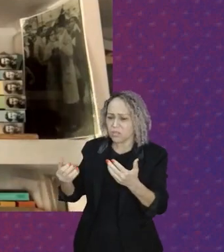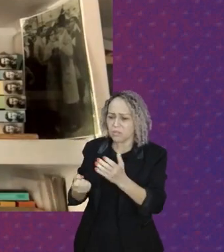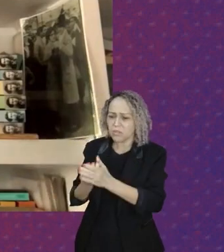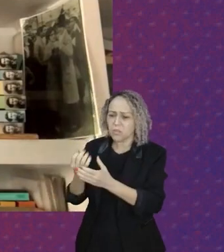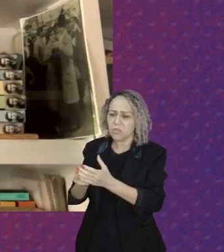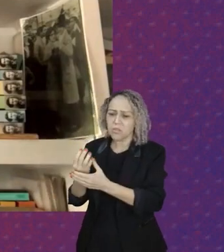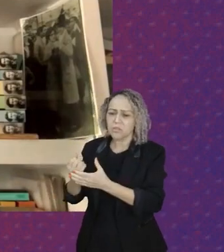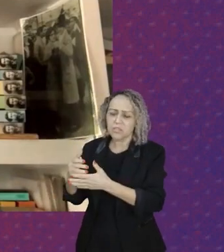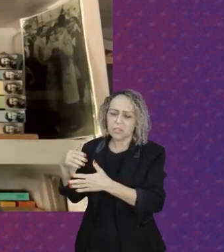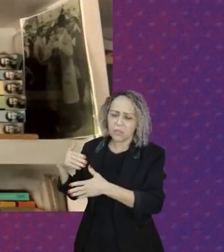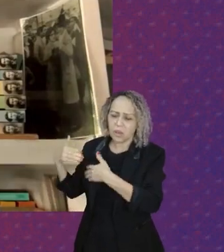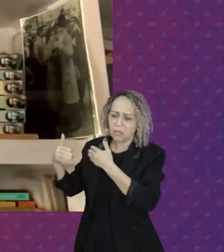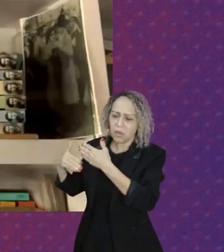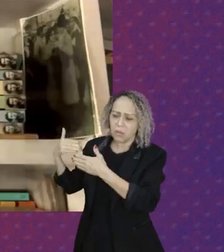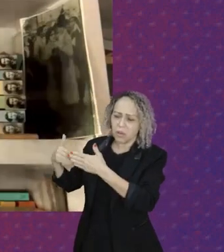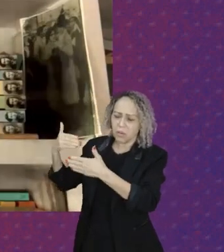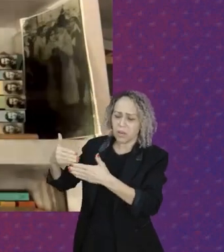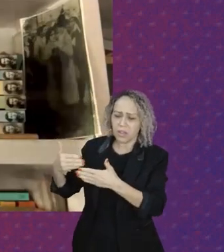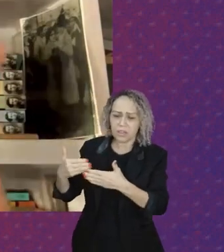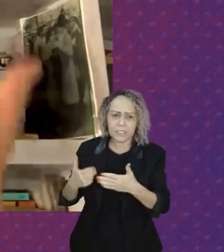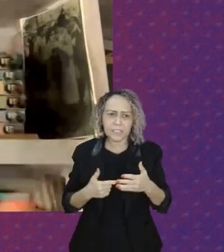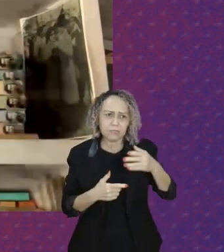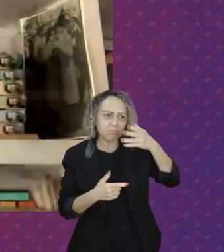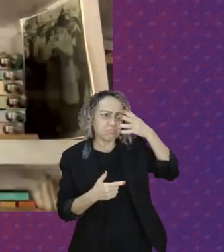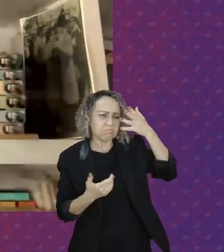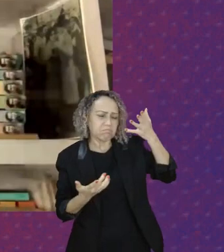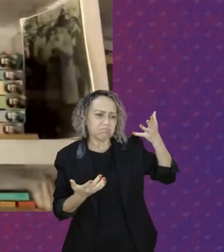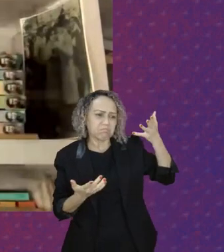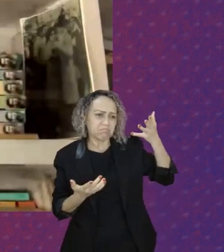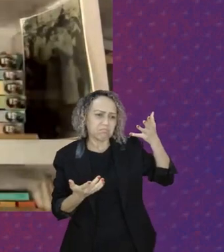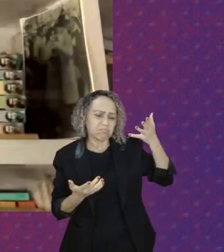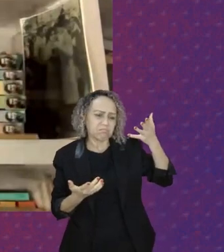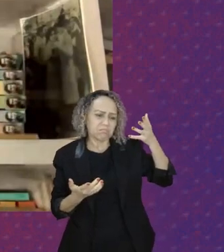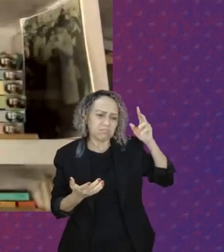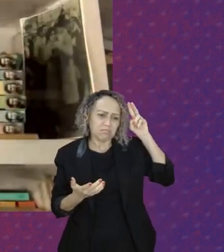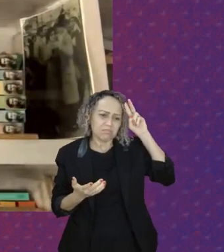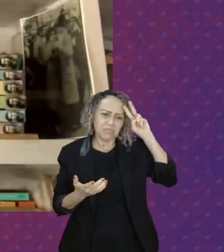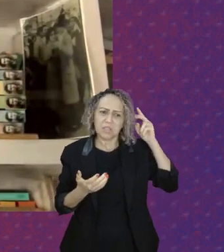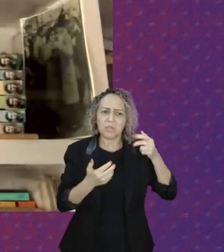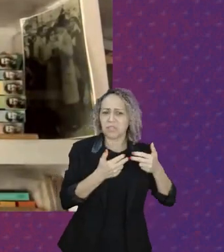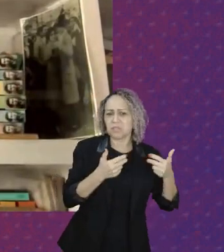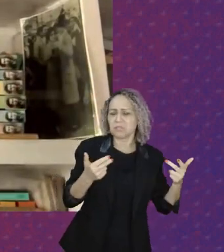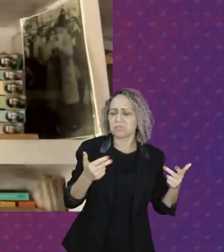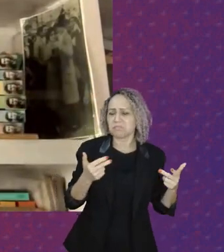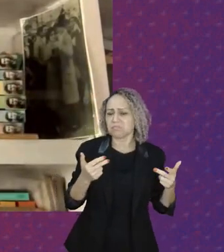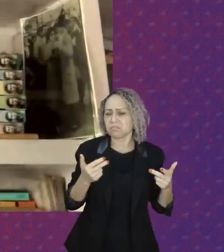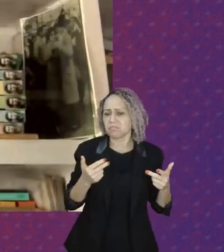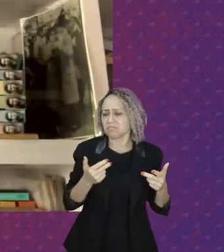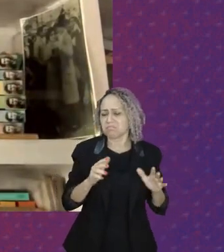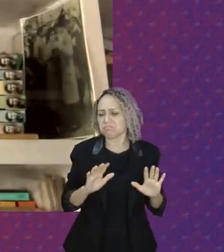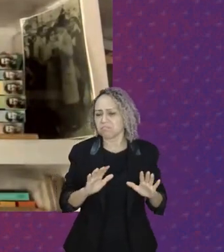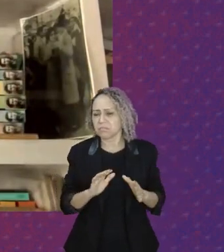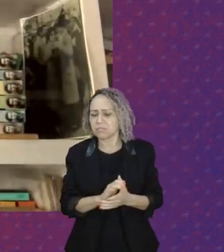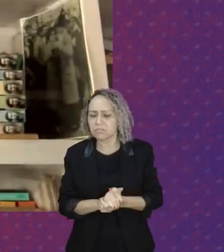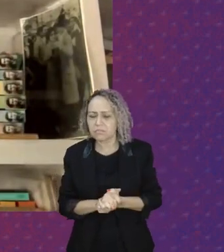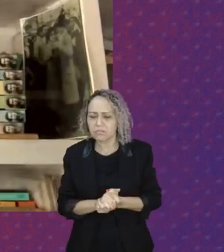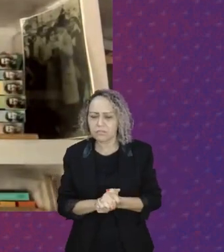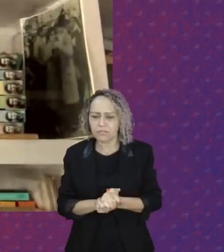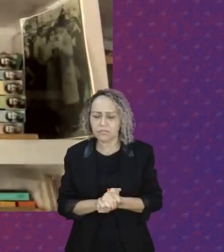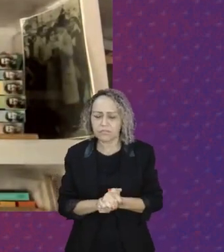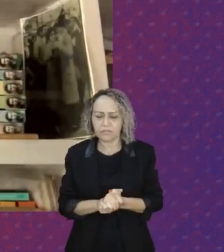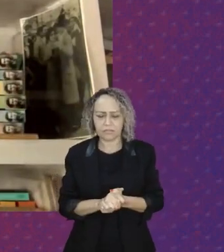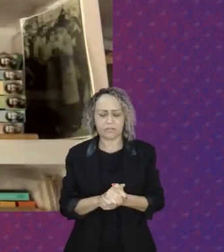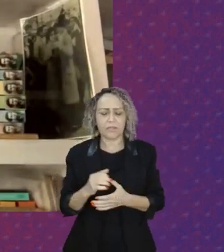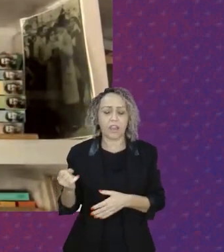algumas coisas que seriam muito importantes ser evidentes não são. Então, vale dizer uma coisa aqui que é